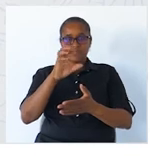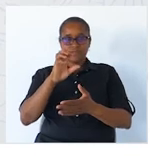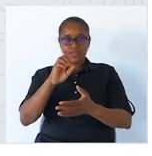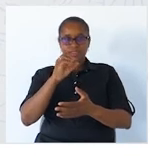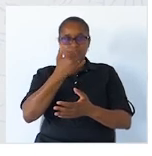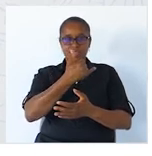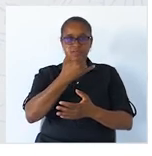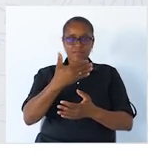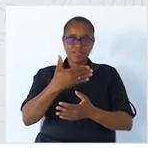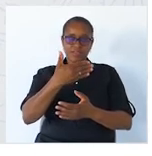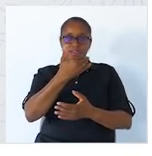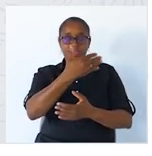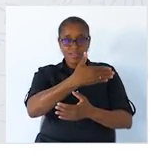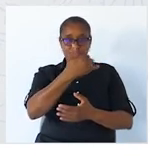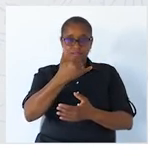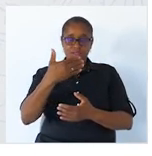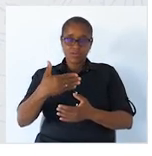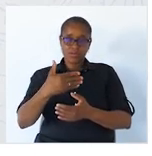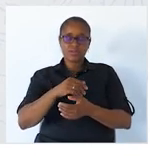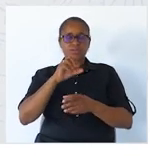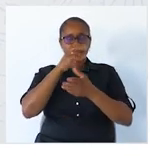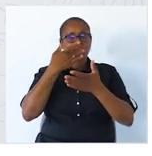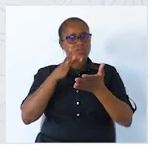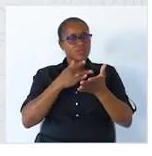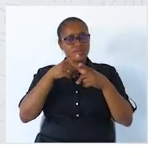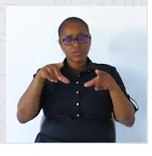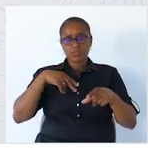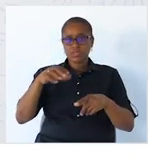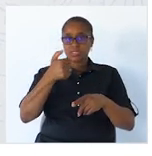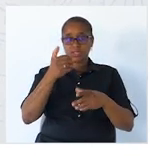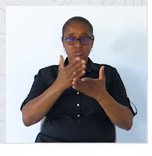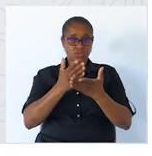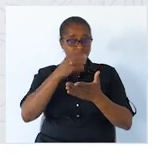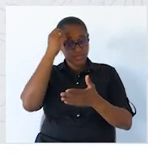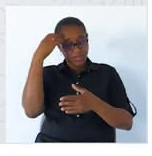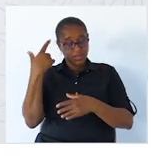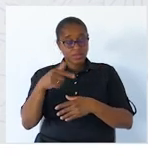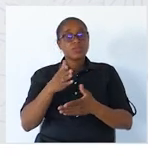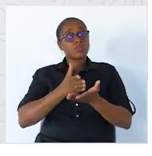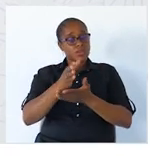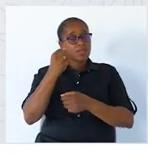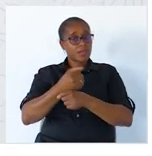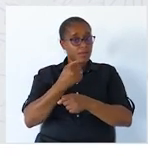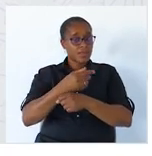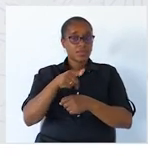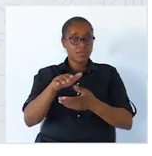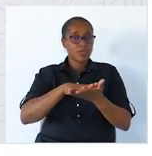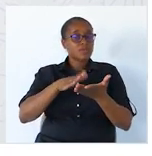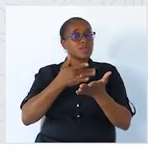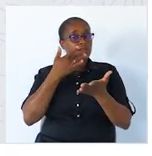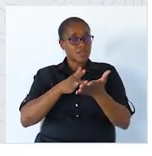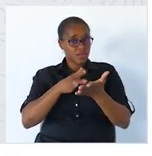121. Claro, o Manual de Língua Portuguesa do 5º ano. se esqueçam que ainda estamos a trabalhar com base nesse manual.